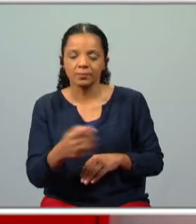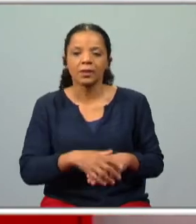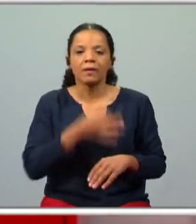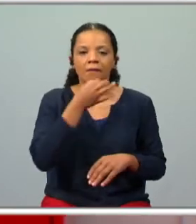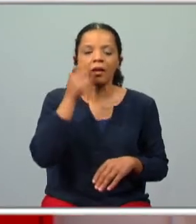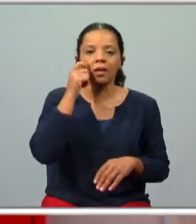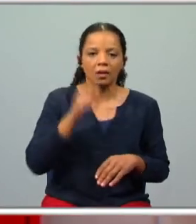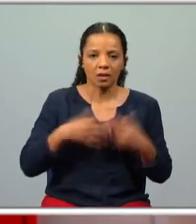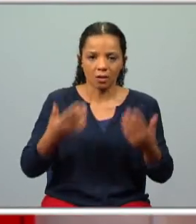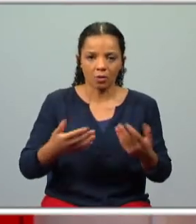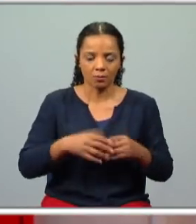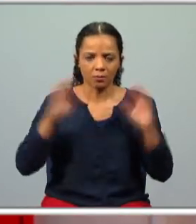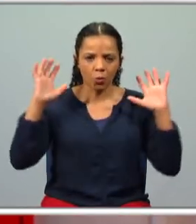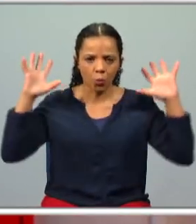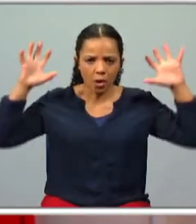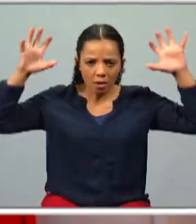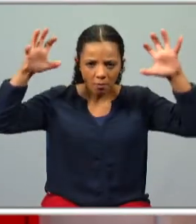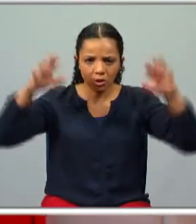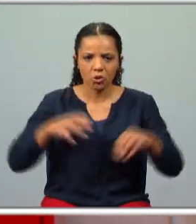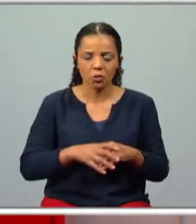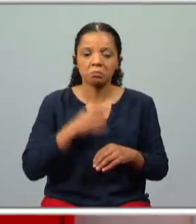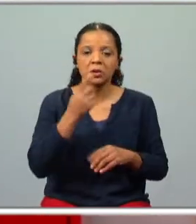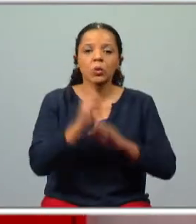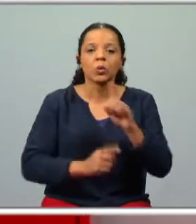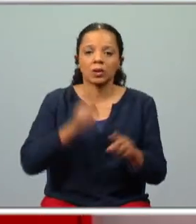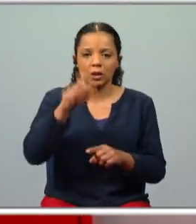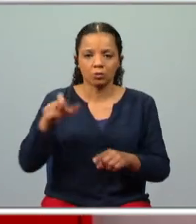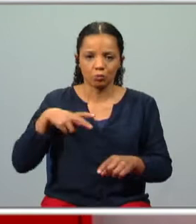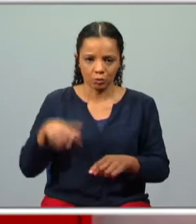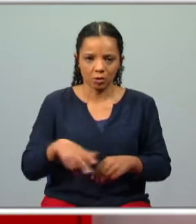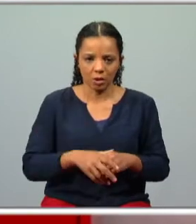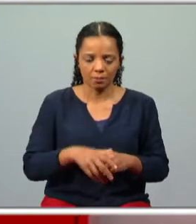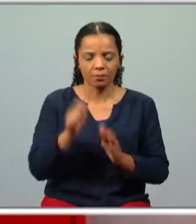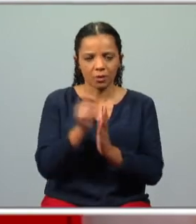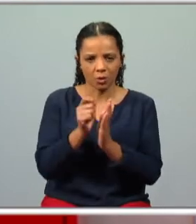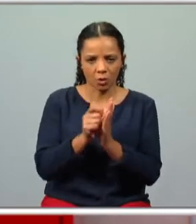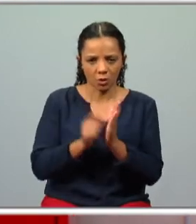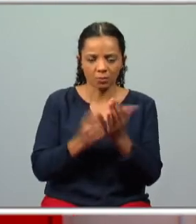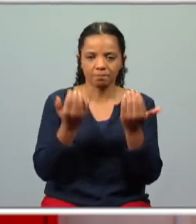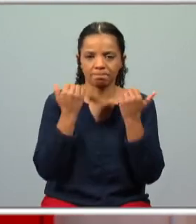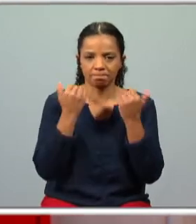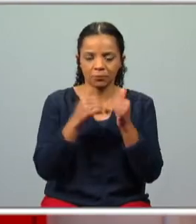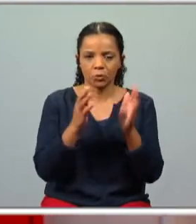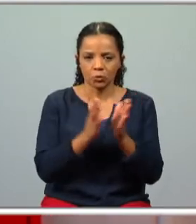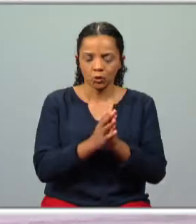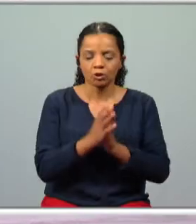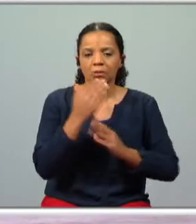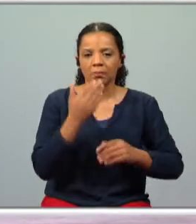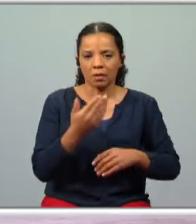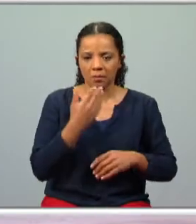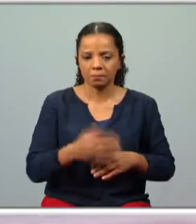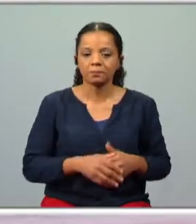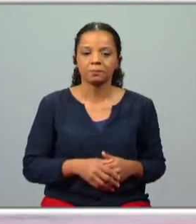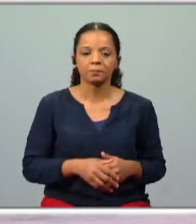vai falar é o Adam Astor. Vamos ver o que ele tem para dizer aos portugueses. Toma nota de todas as informações que te forem sendo pedidas.